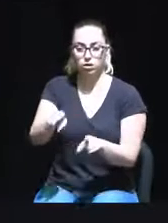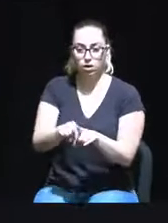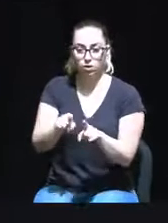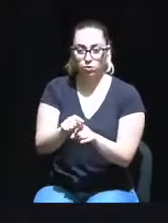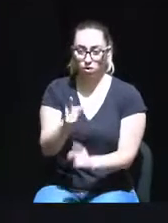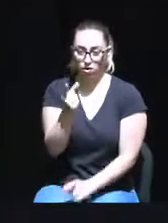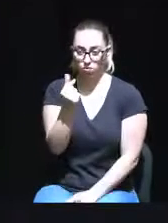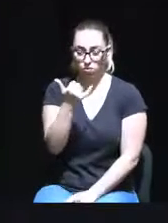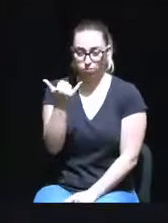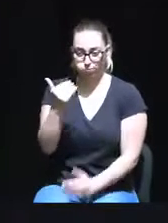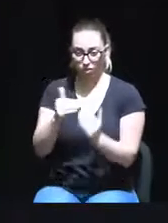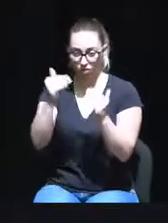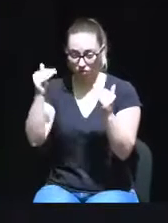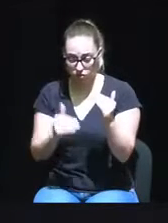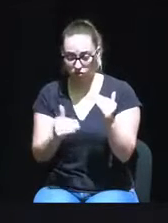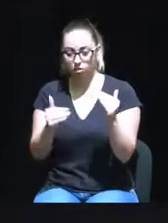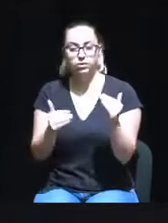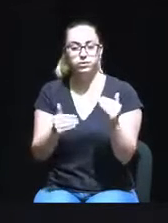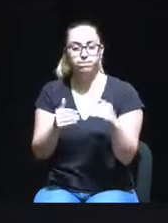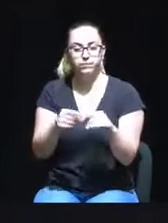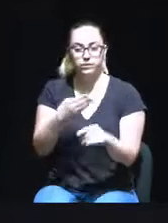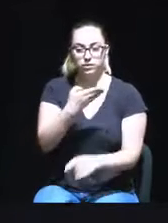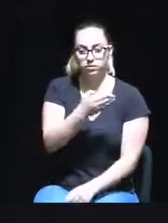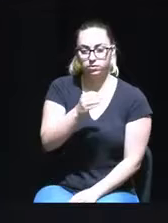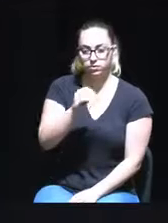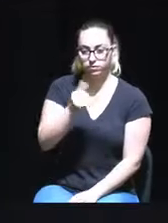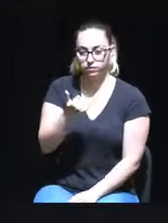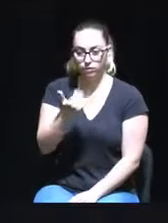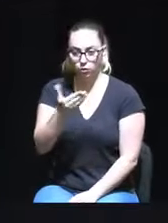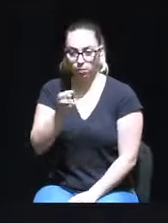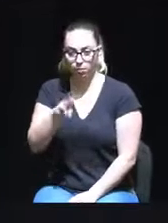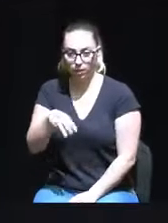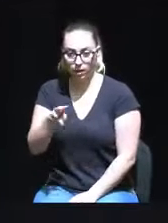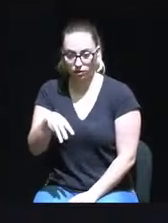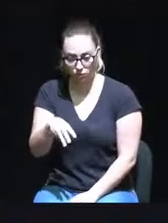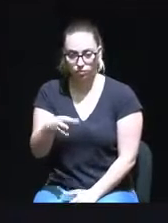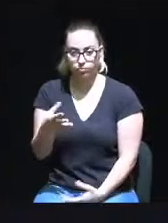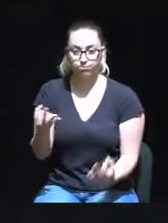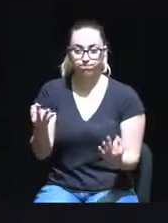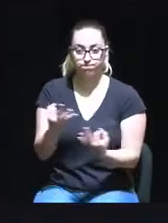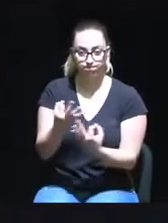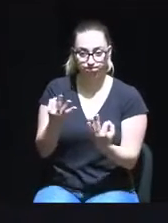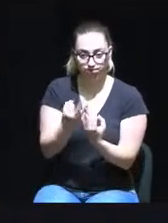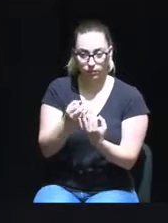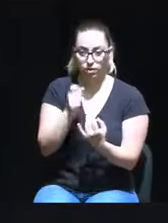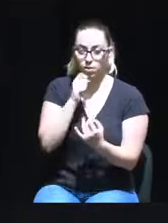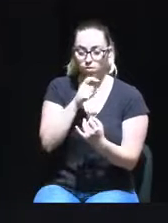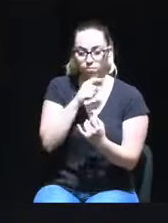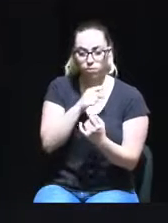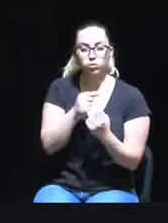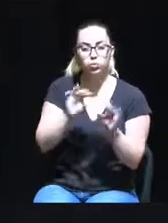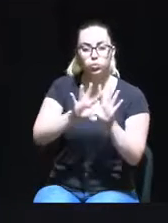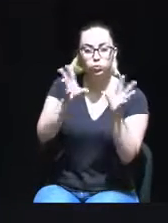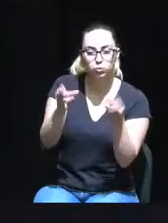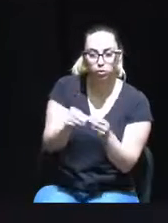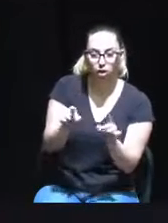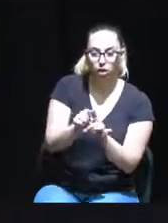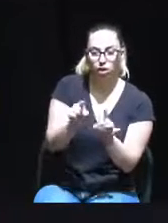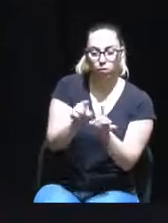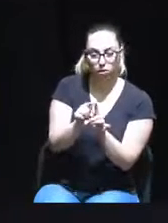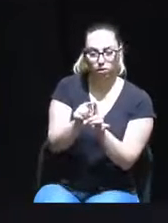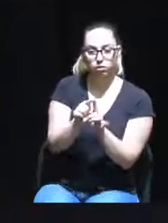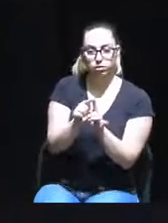segundo valor mais baixo, com um total de aproximadamente 721 milhões, pelo que, apesar de o passivo total ter registrado uma